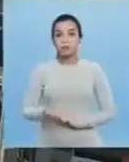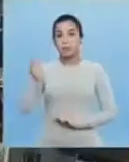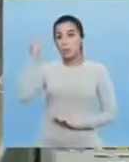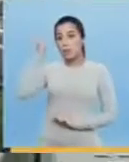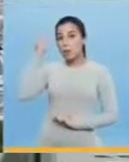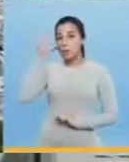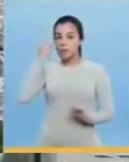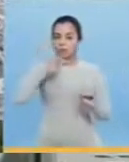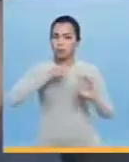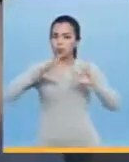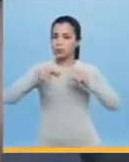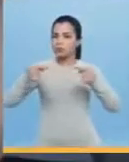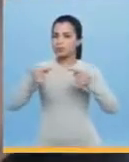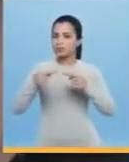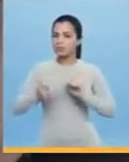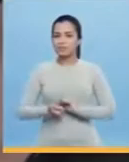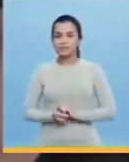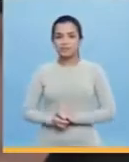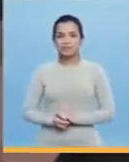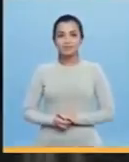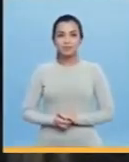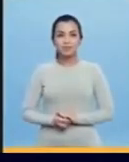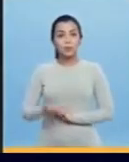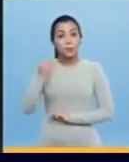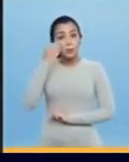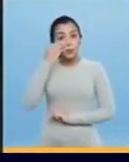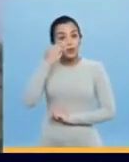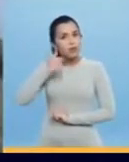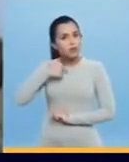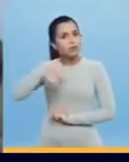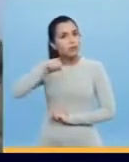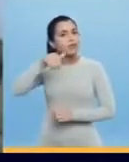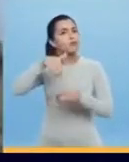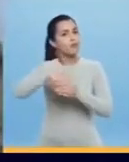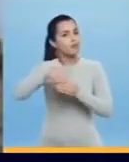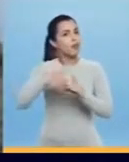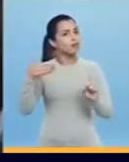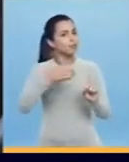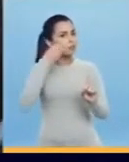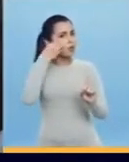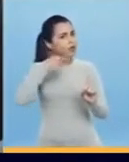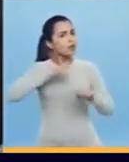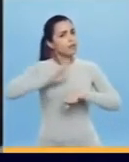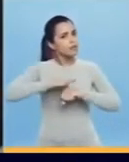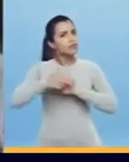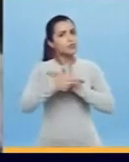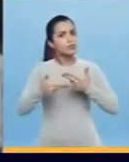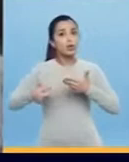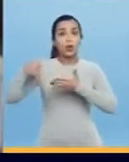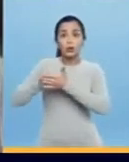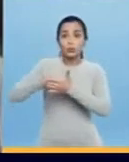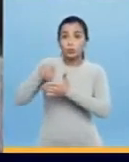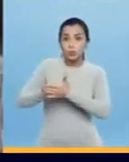Música Bruno Covas Eu decidi que vou votar no Bruno Covas Ele tá fazendo as coisas